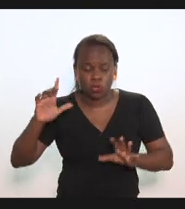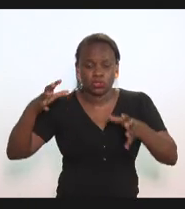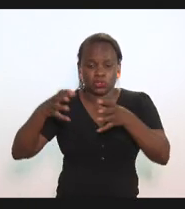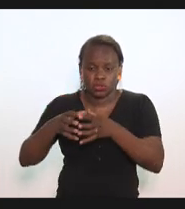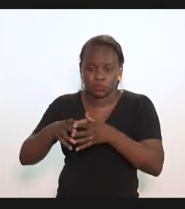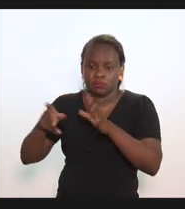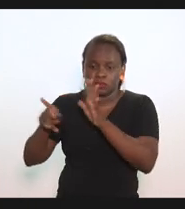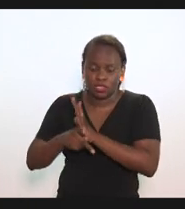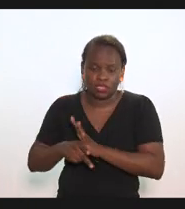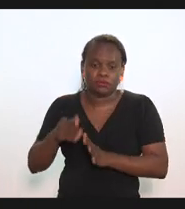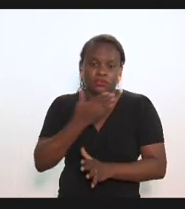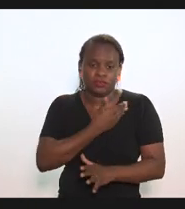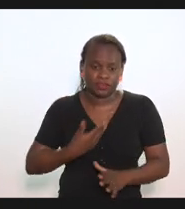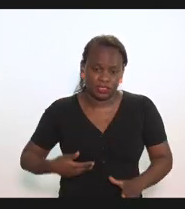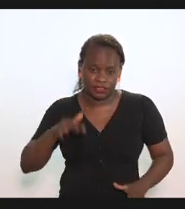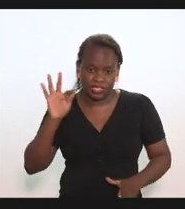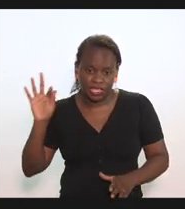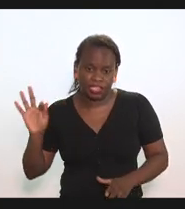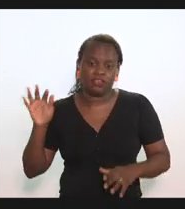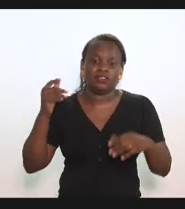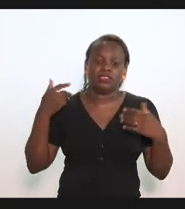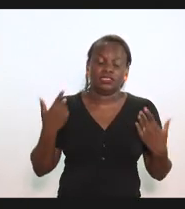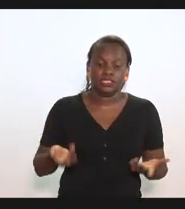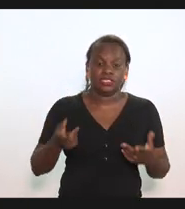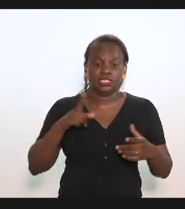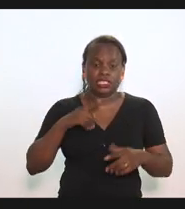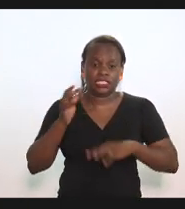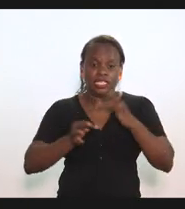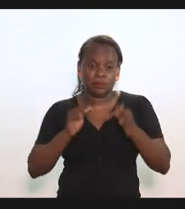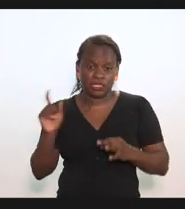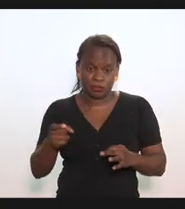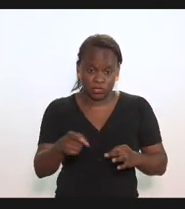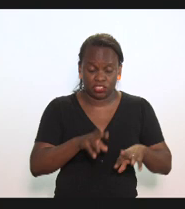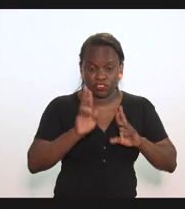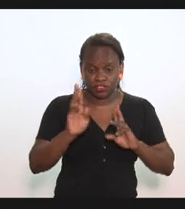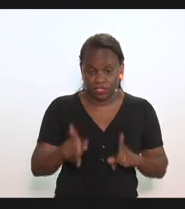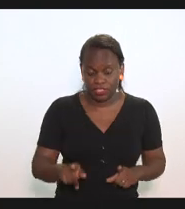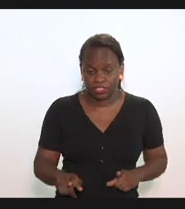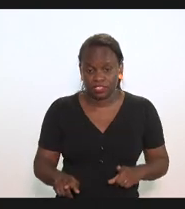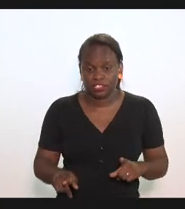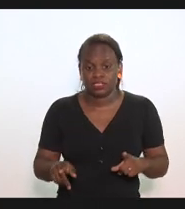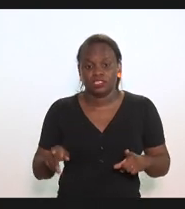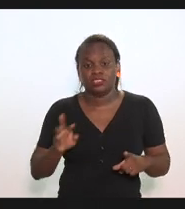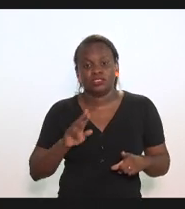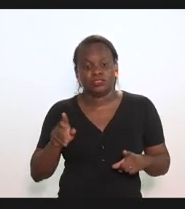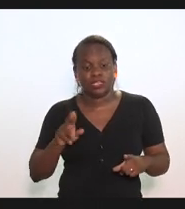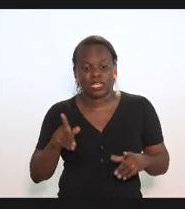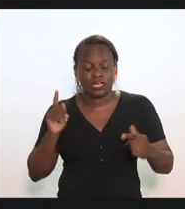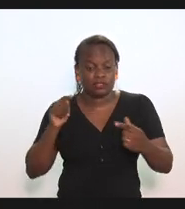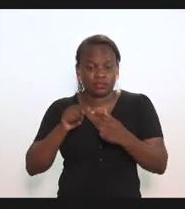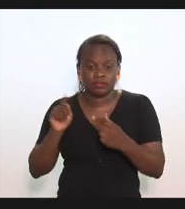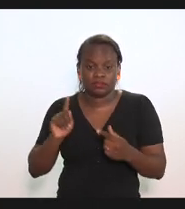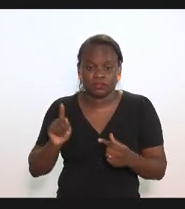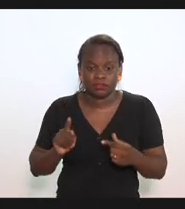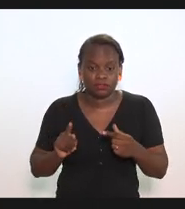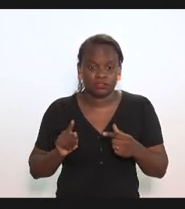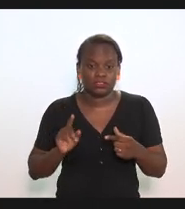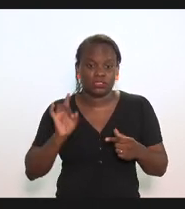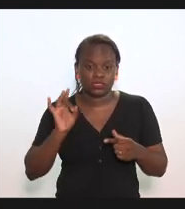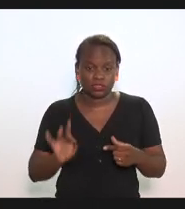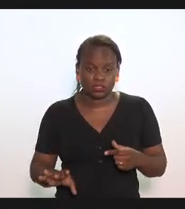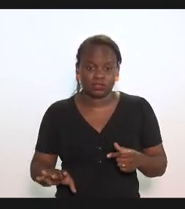federativo de modo que o tratamento tributário diferenciado ele não seja aplicável tão